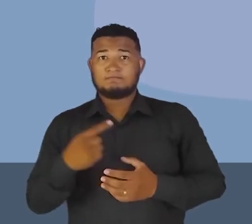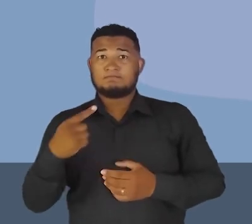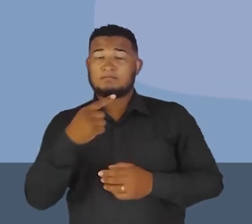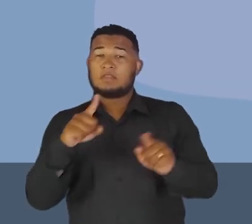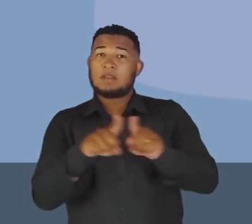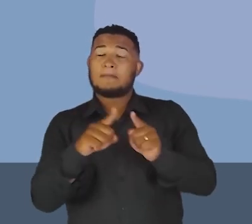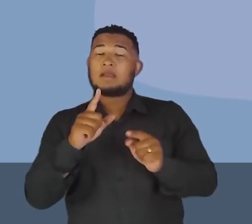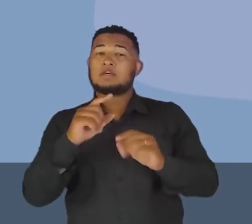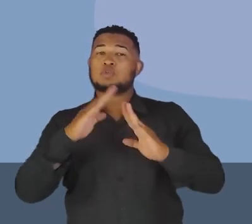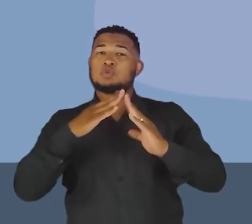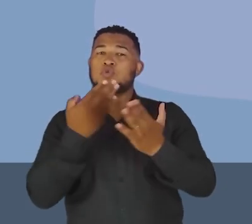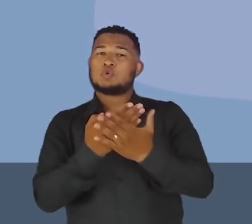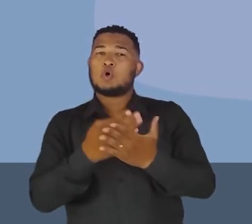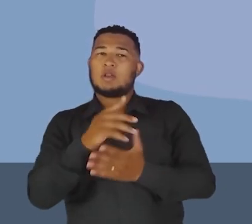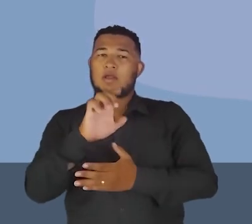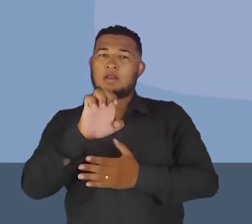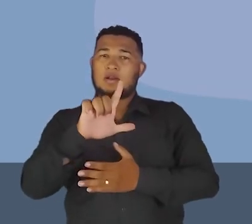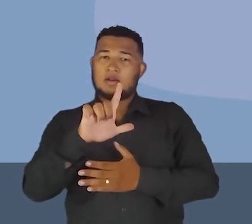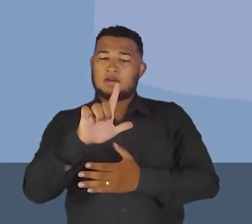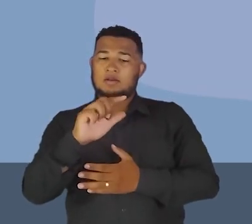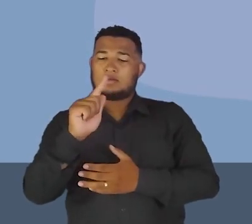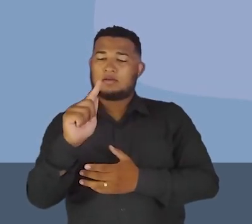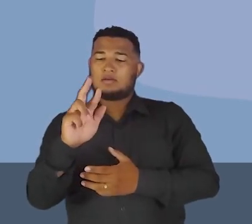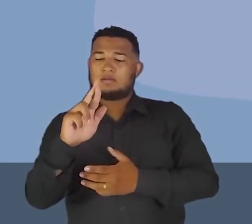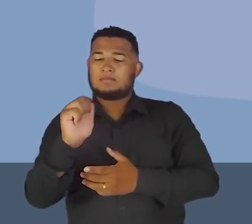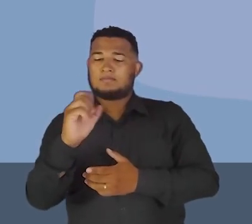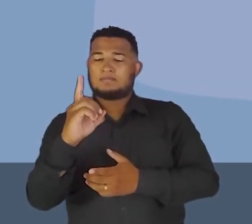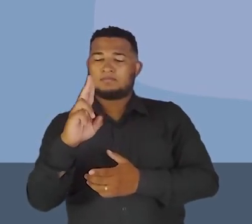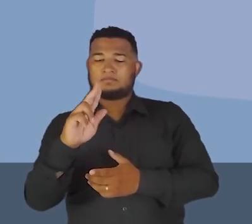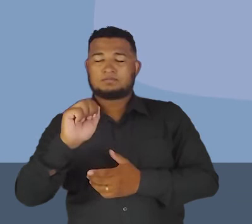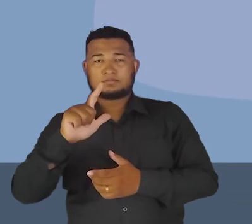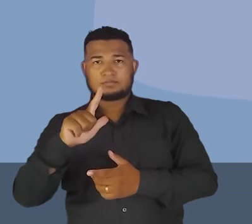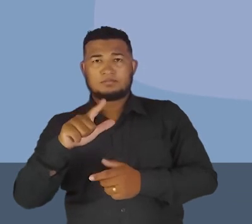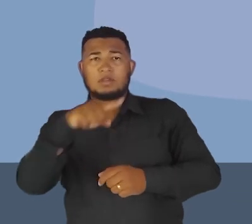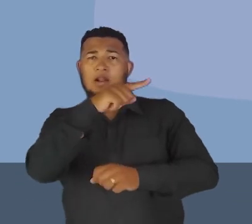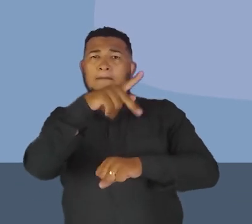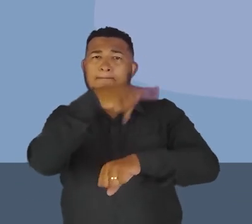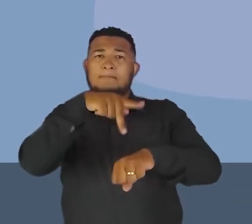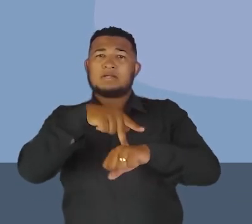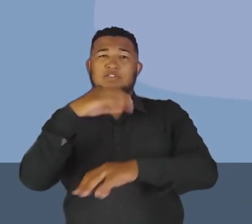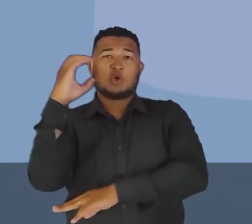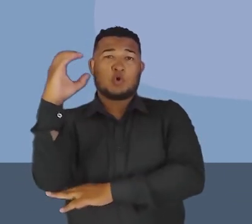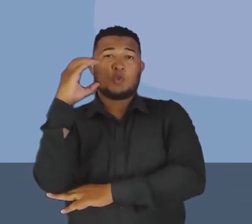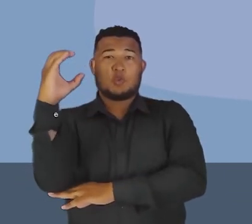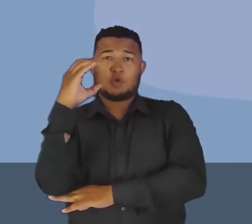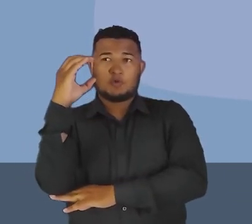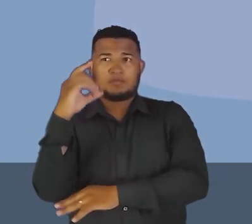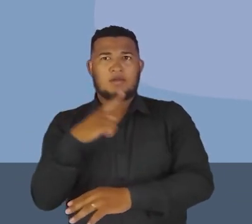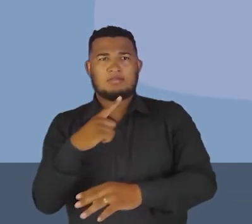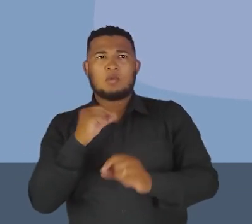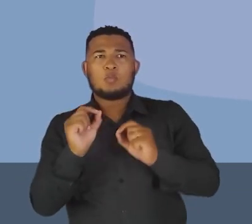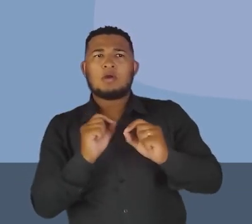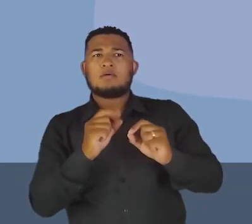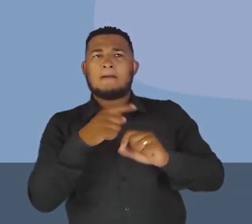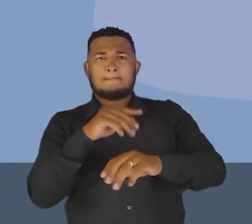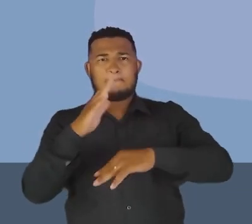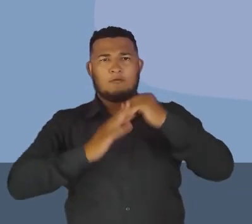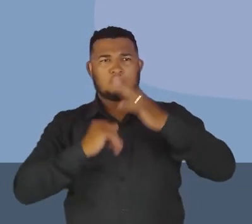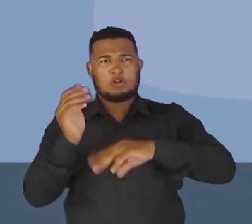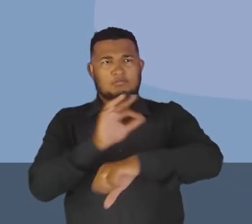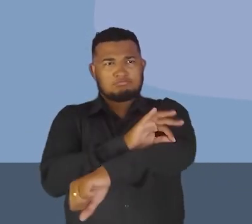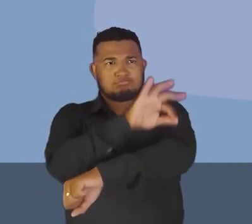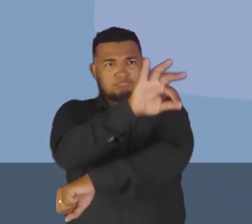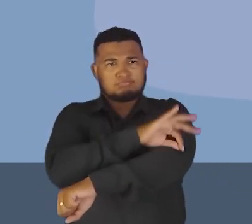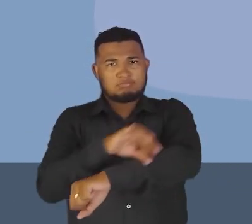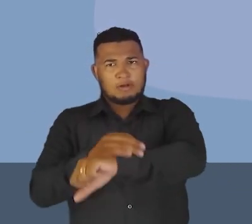Gradual, que é a escola que fica lá na Colômbia, os arquitetos, né? Daniel e Ivan, eles criaram, então, o Centro Infantil com o objetivo